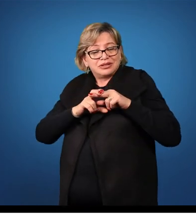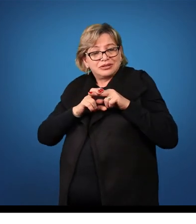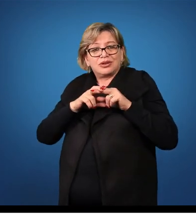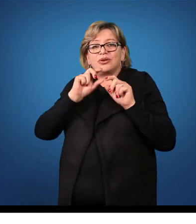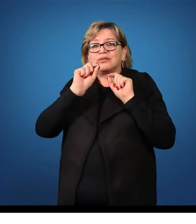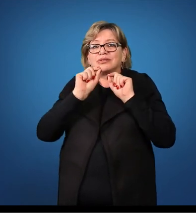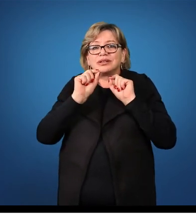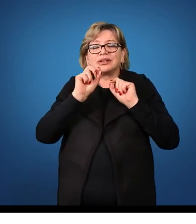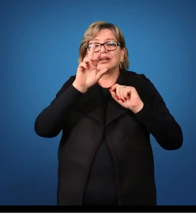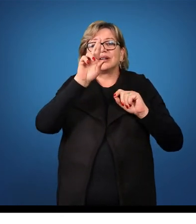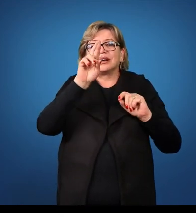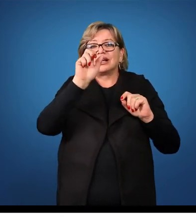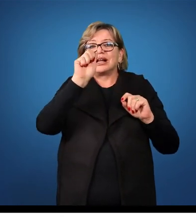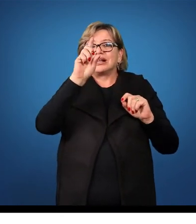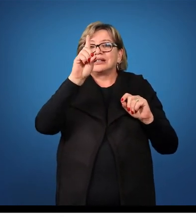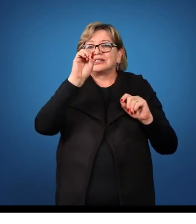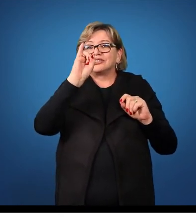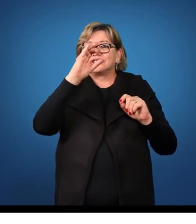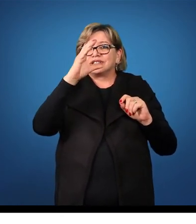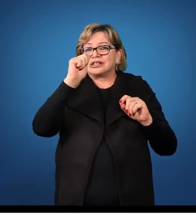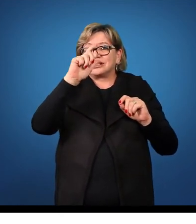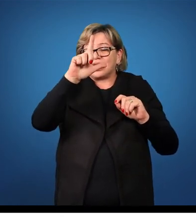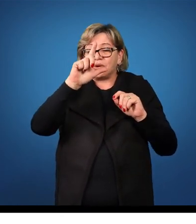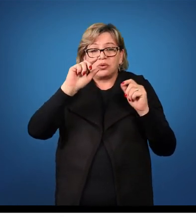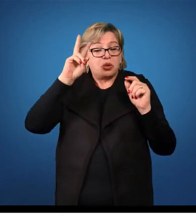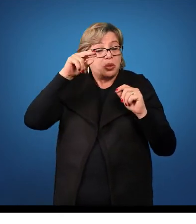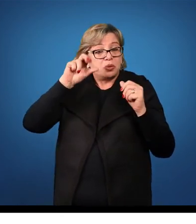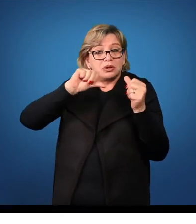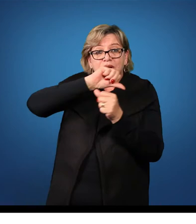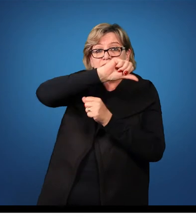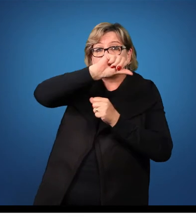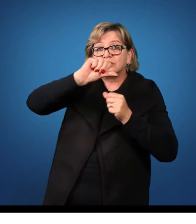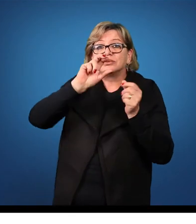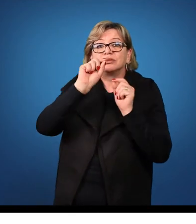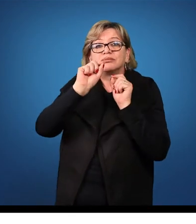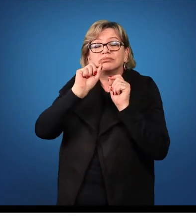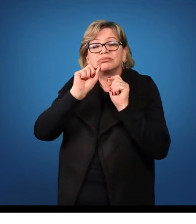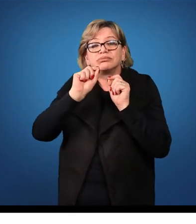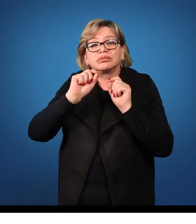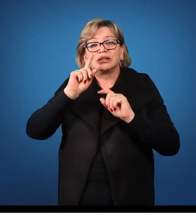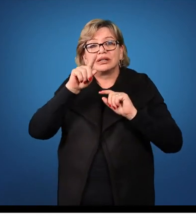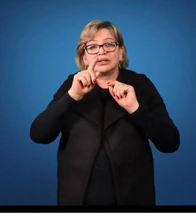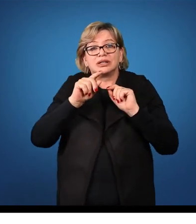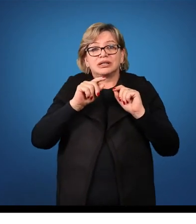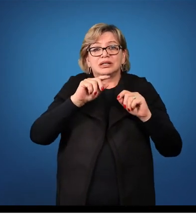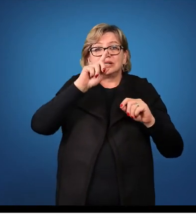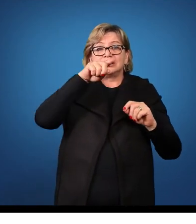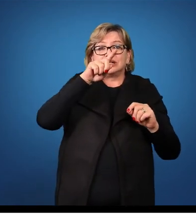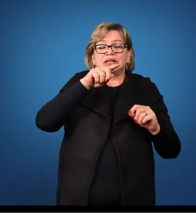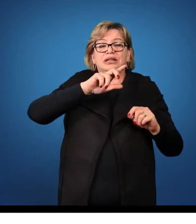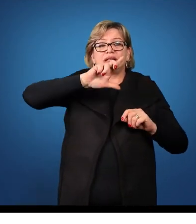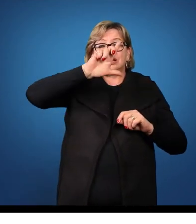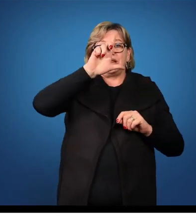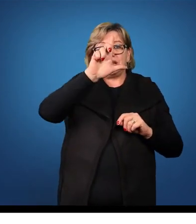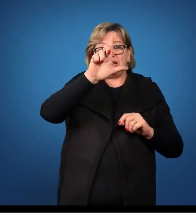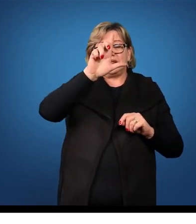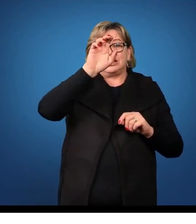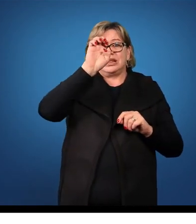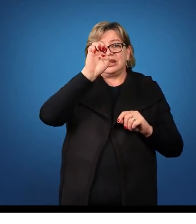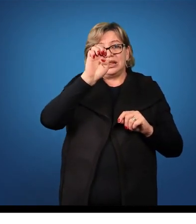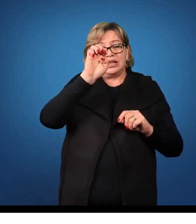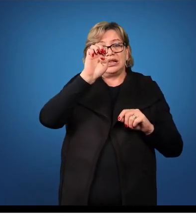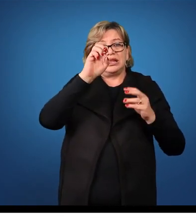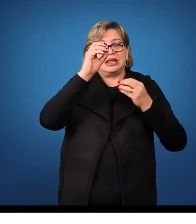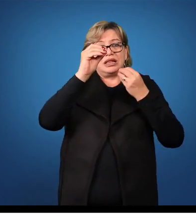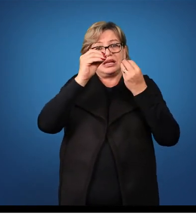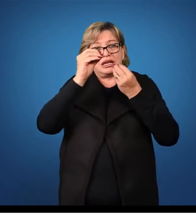a parte invariável da palavra LEÃO, vai até o N. Observe,